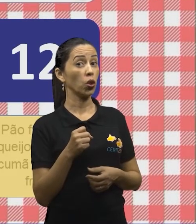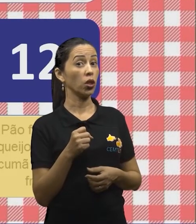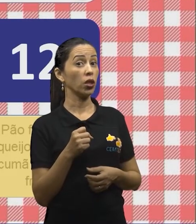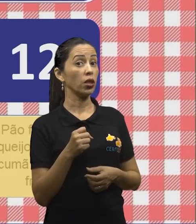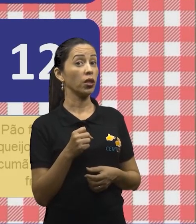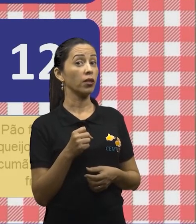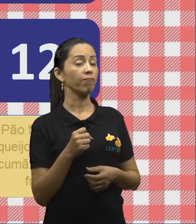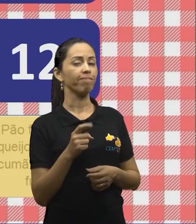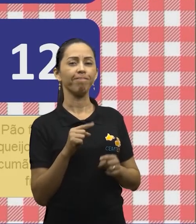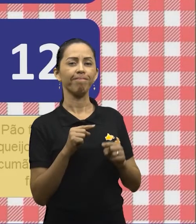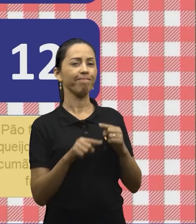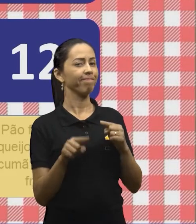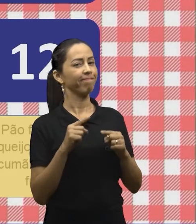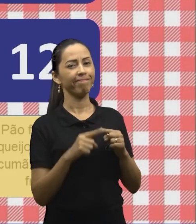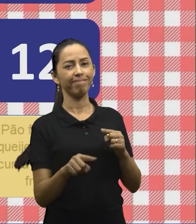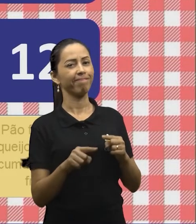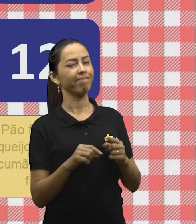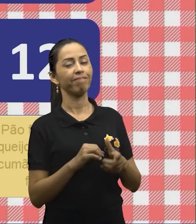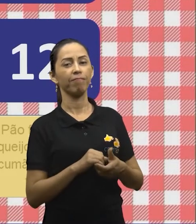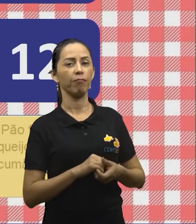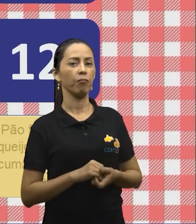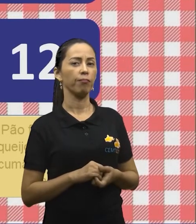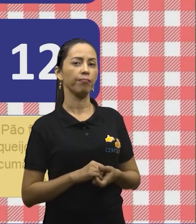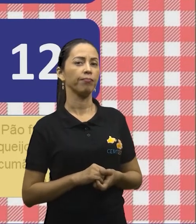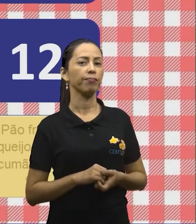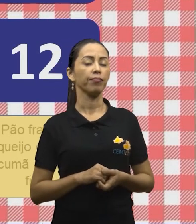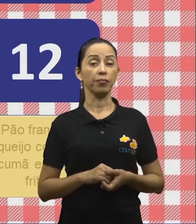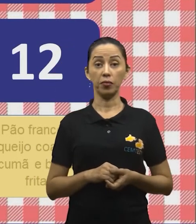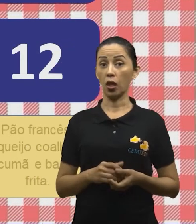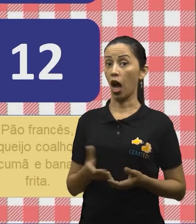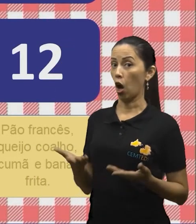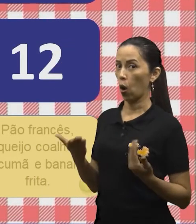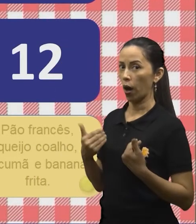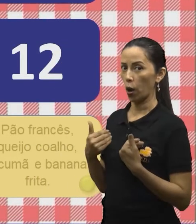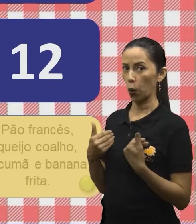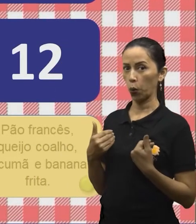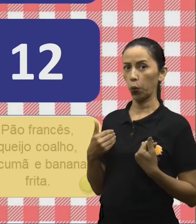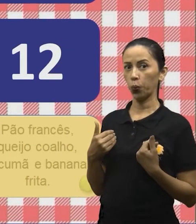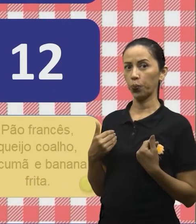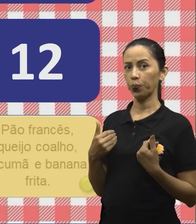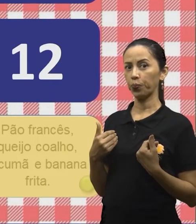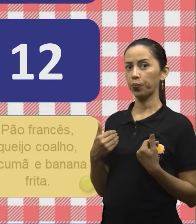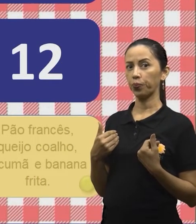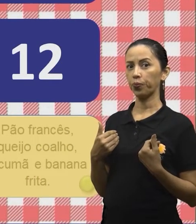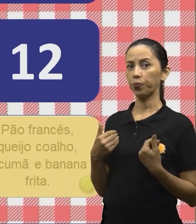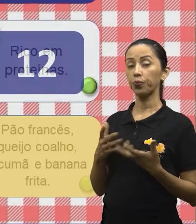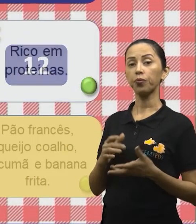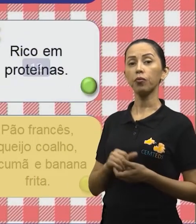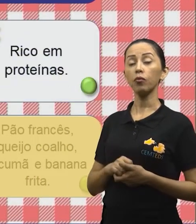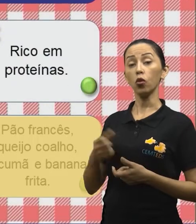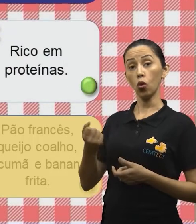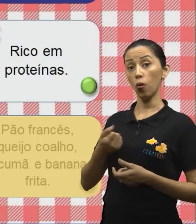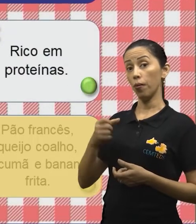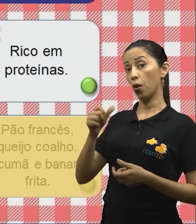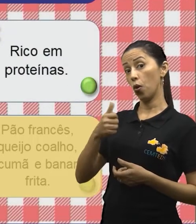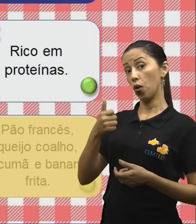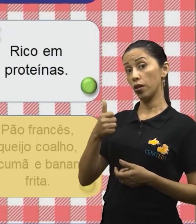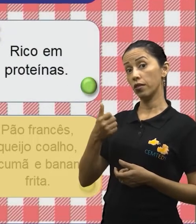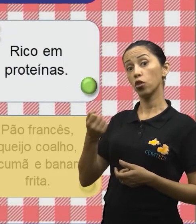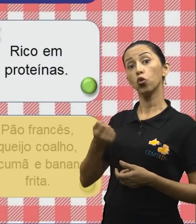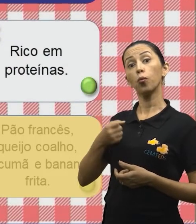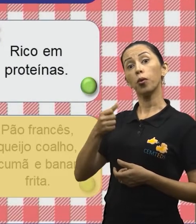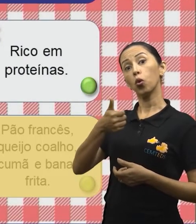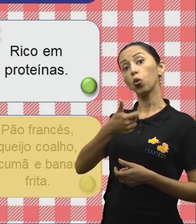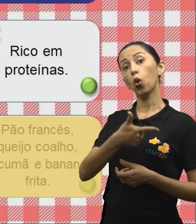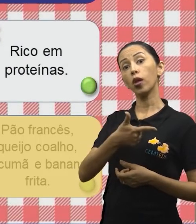Então, lá. Agora sou eu. 11 e 12. Tapioca rico